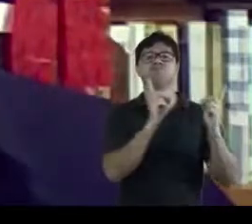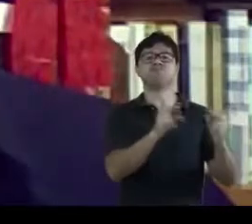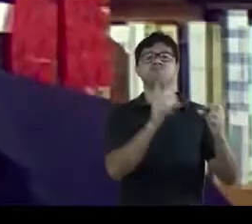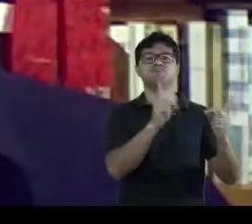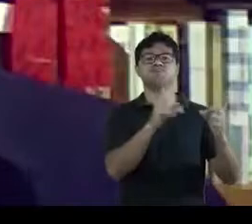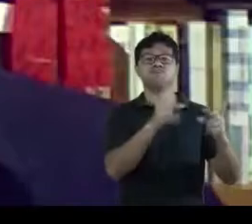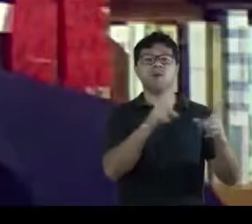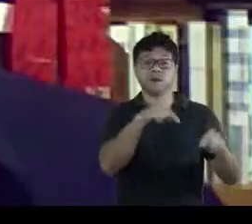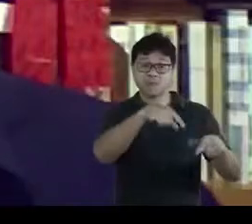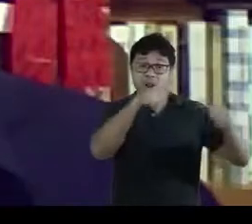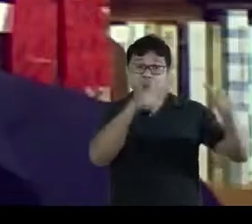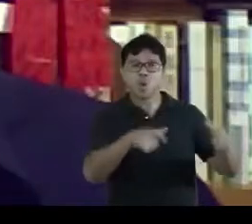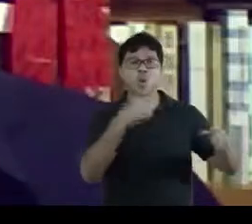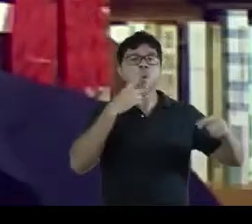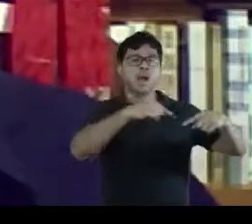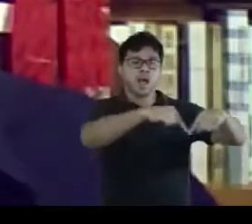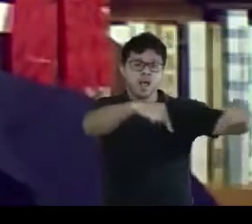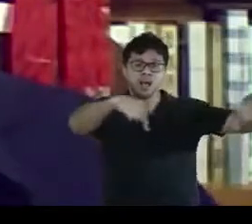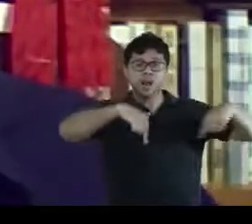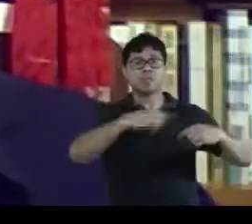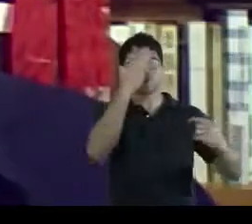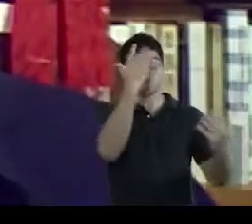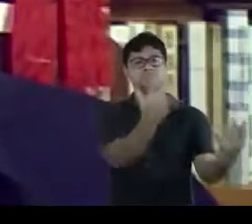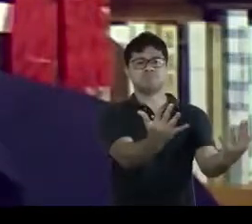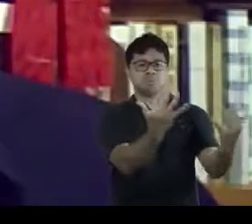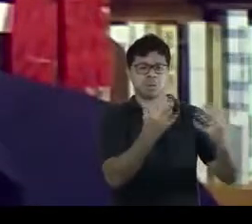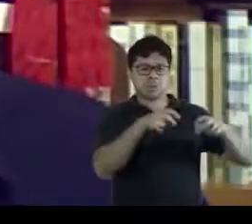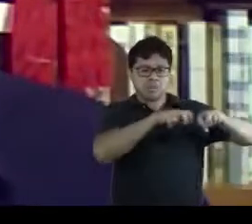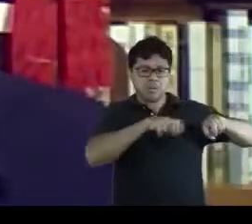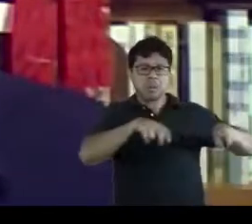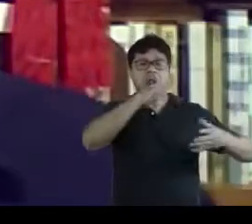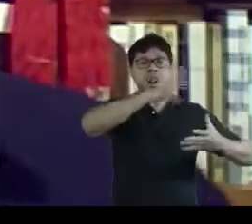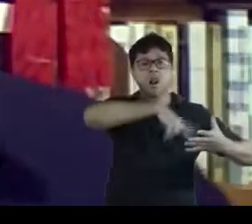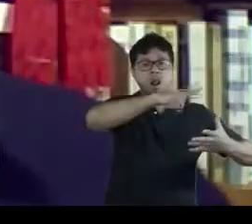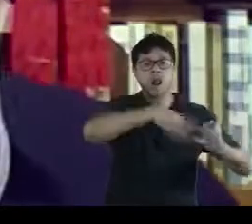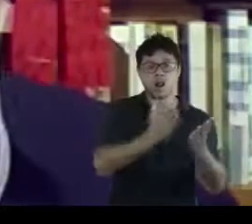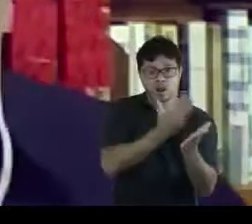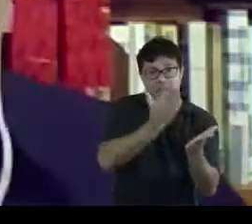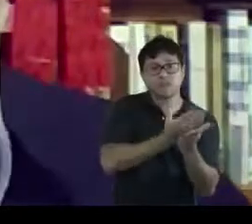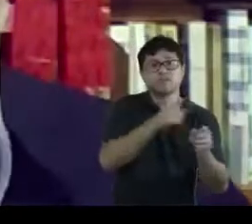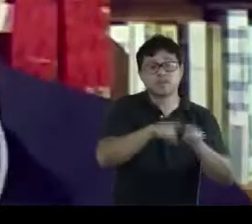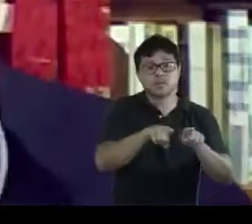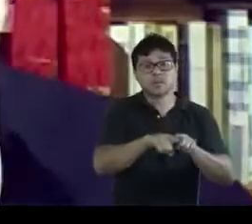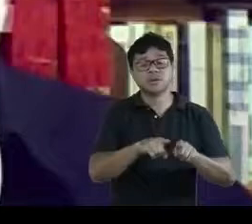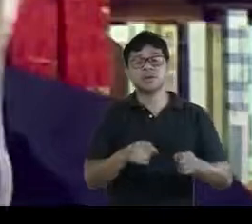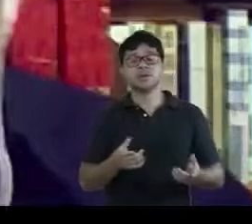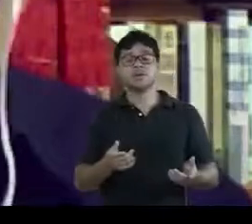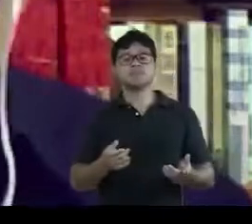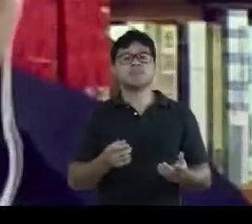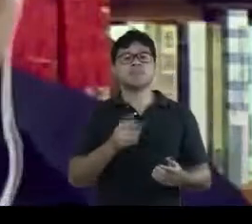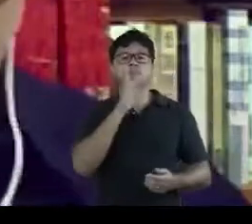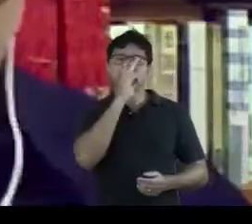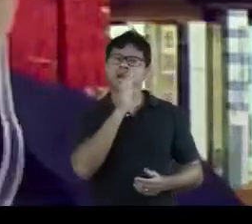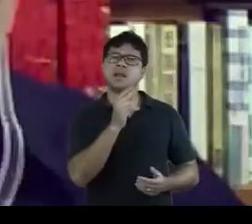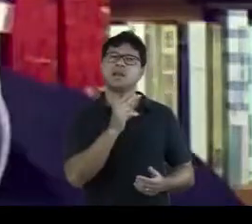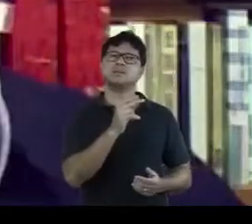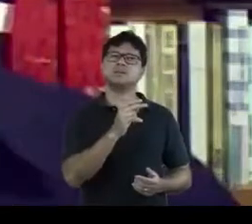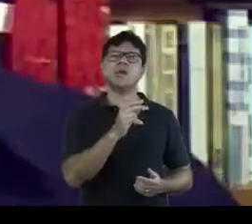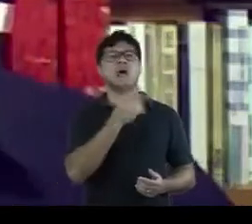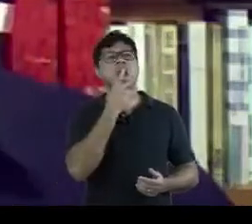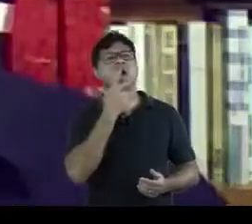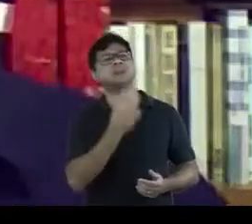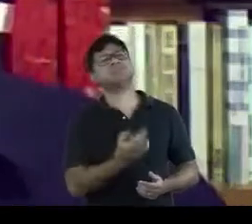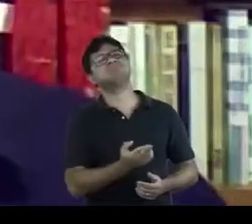era também um gabinete de leitura. E, portanto, não parece ser casual